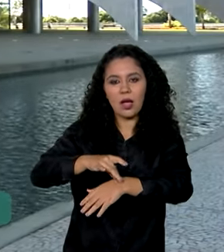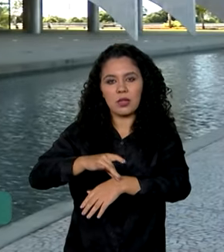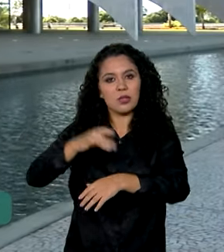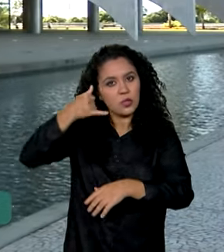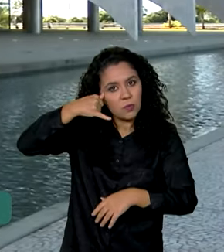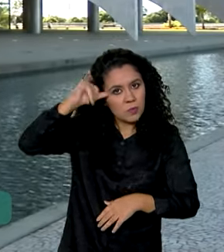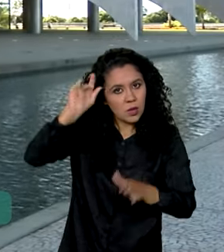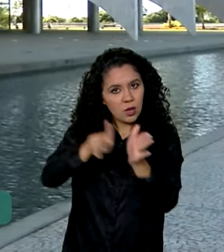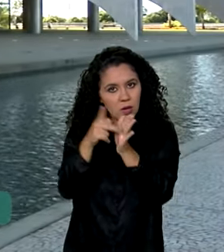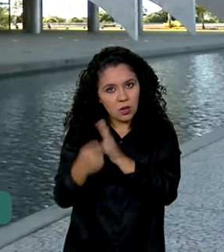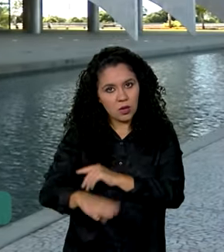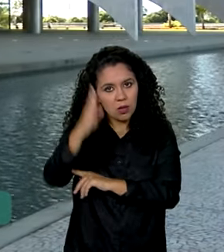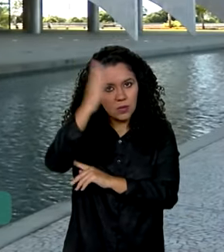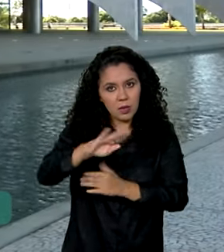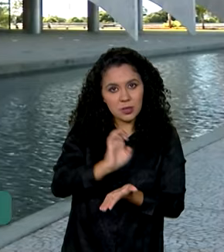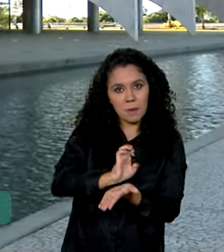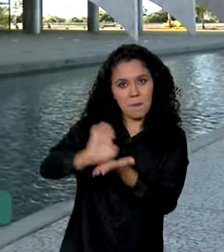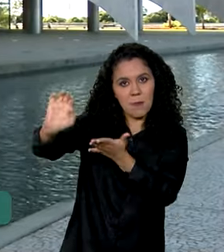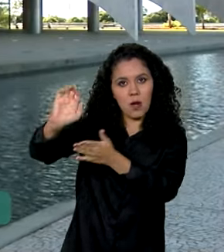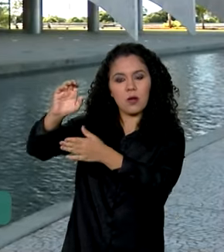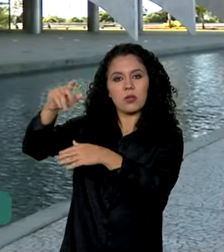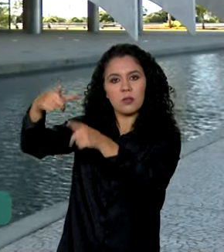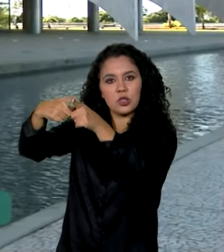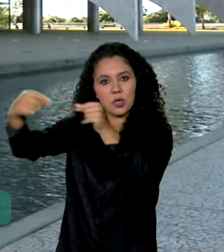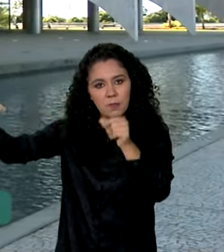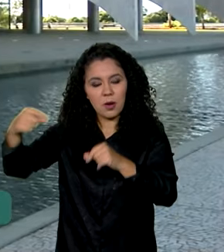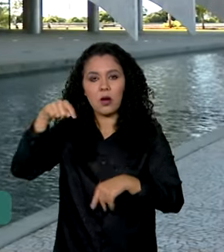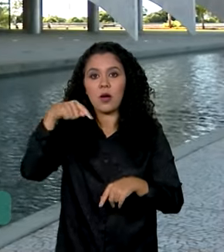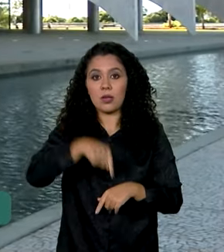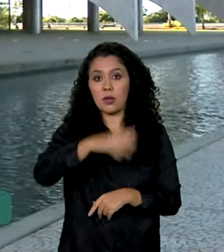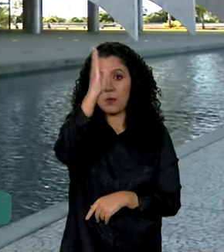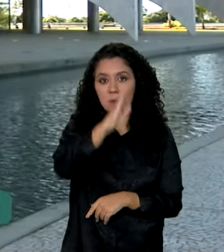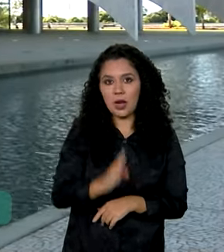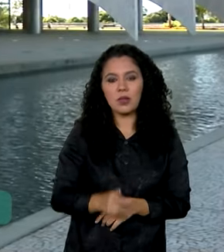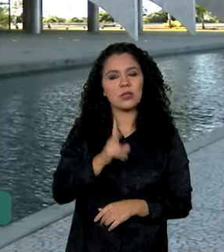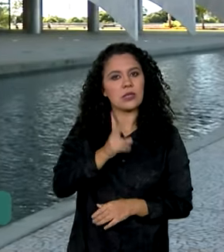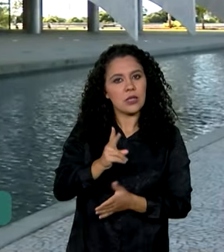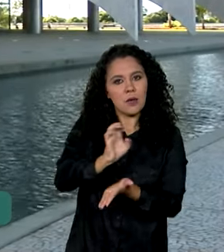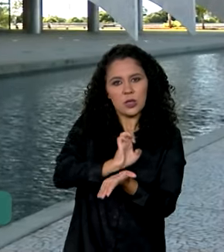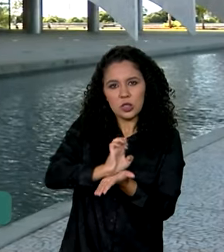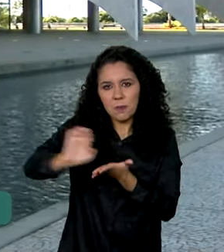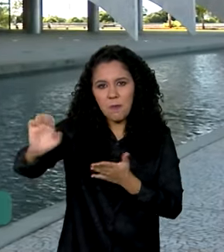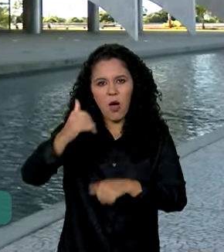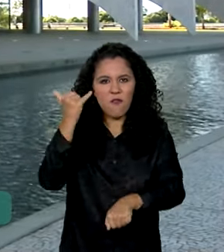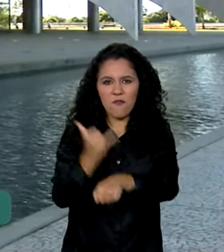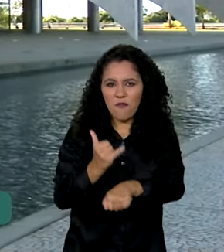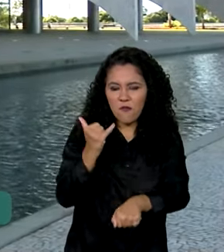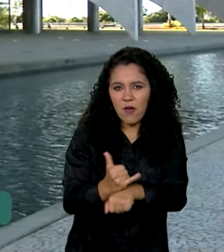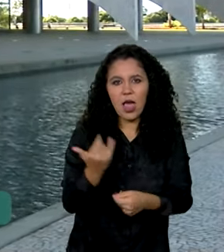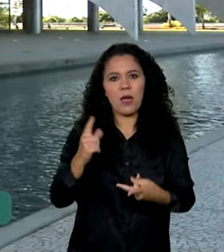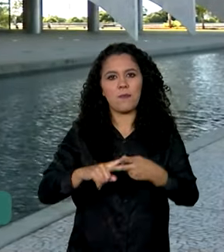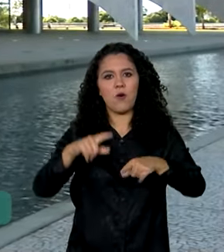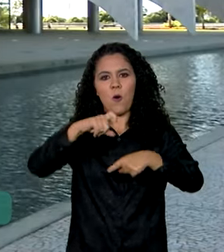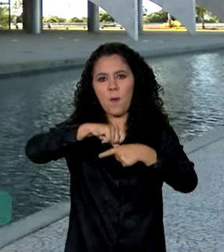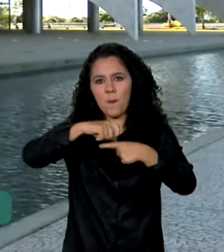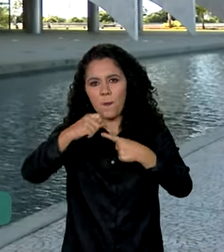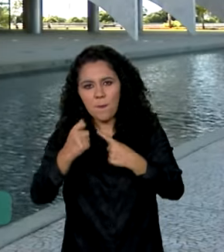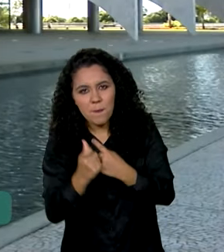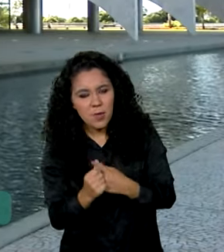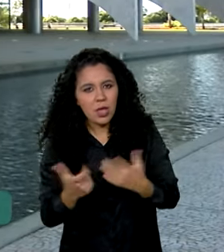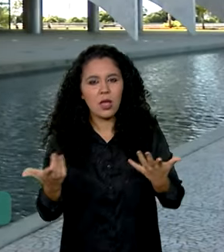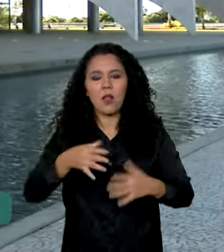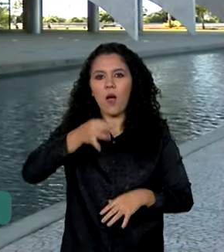para o Japão. O Brasil é um grande exportador para o Japão, exporta ferro, alumínio, milho, café